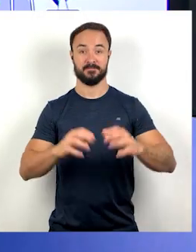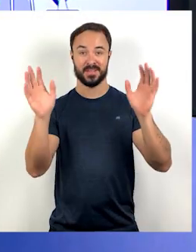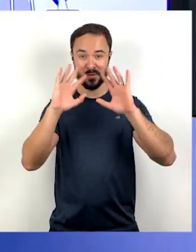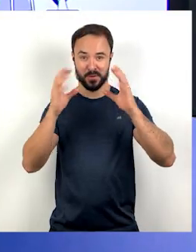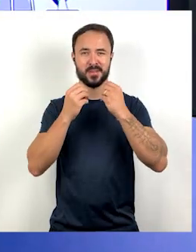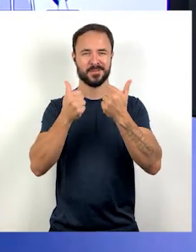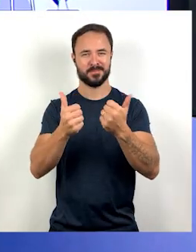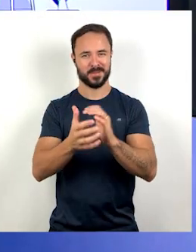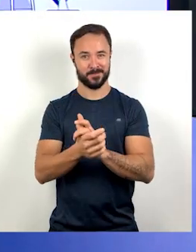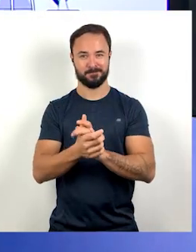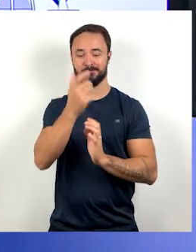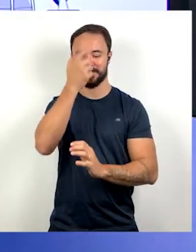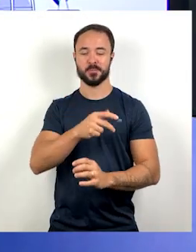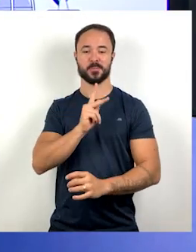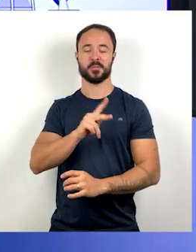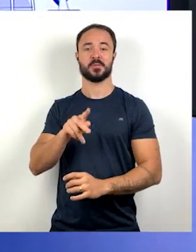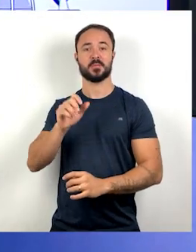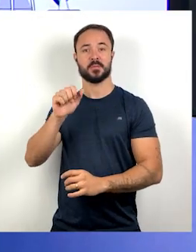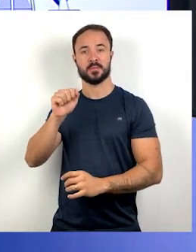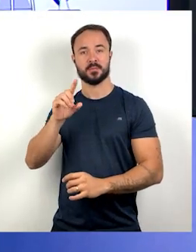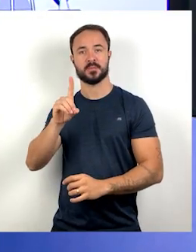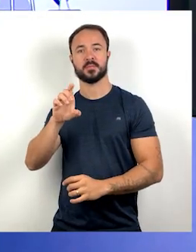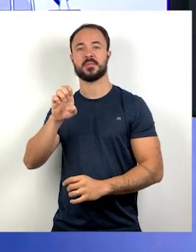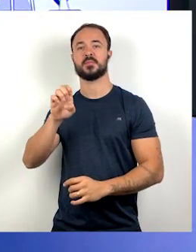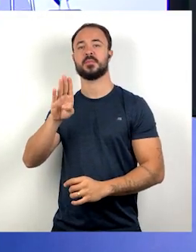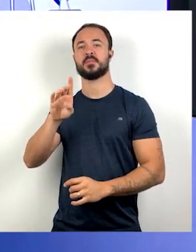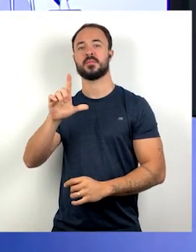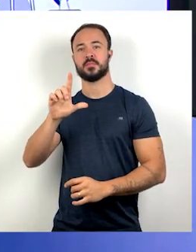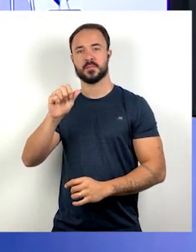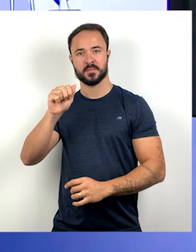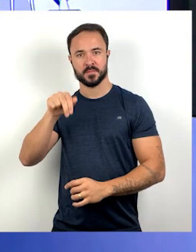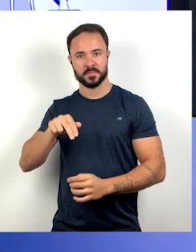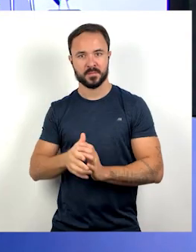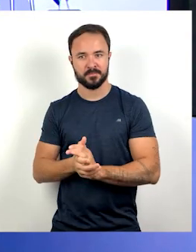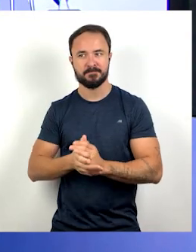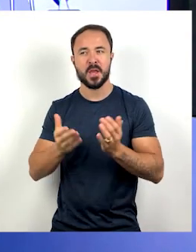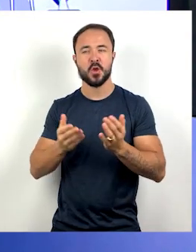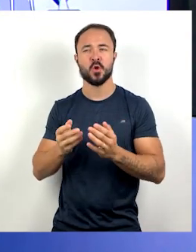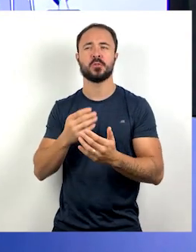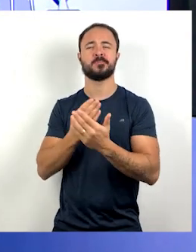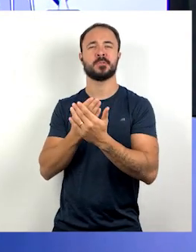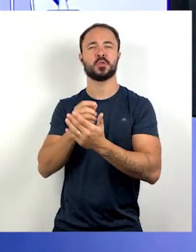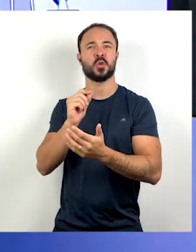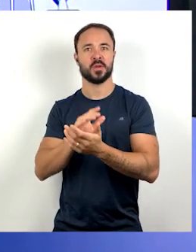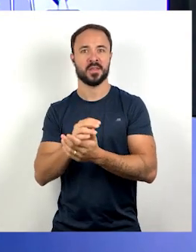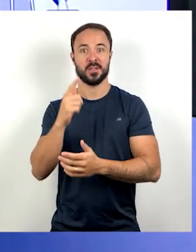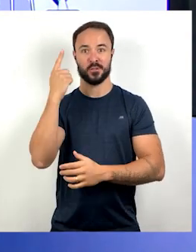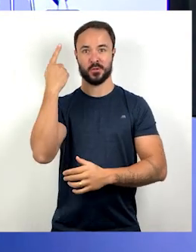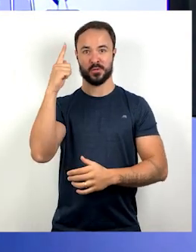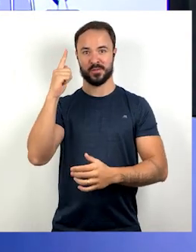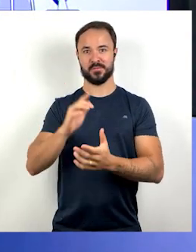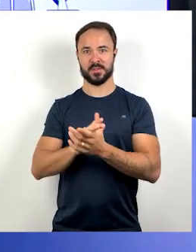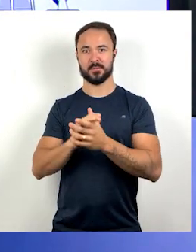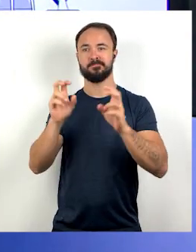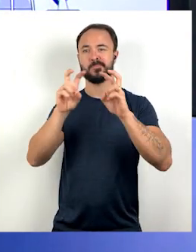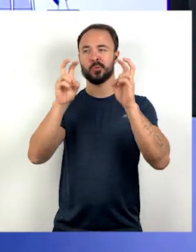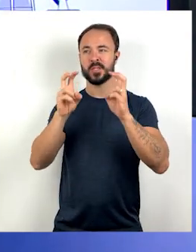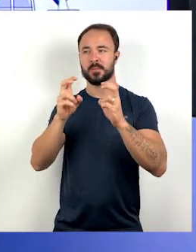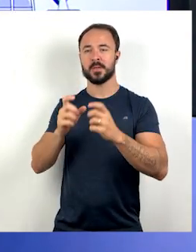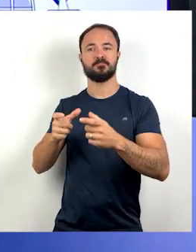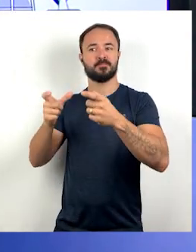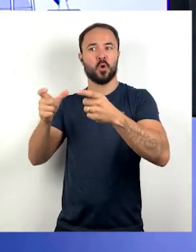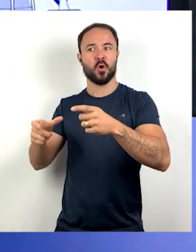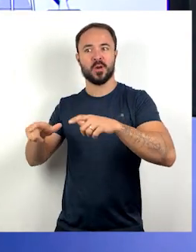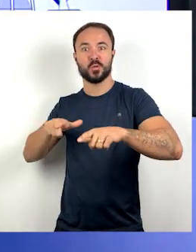Oi turma, tudo bem? Eu sou o professor Adeblan e na nossa aula de Geografia de hoje, nós vamos conversar sobre o mercado